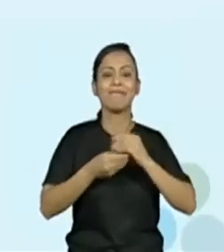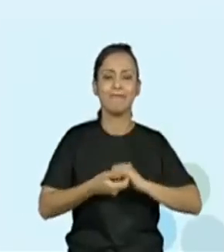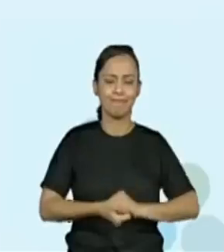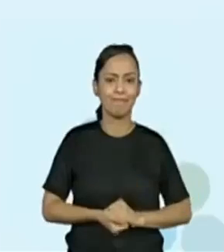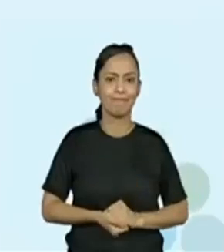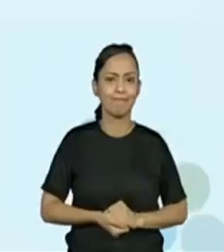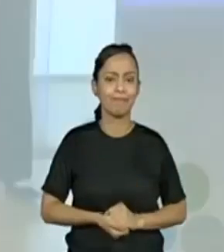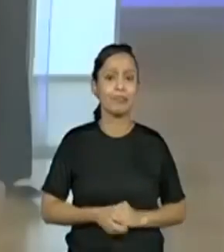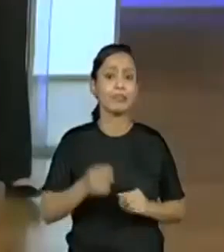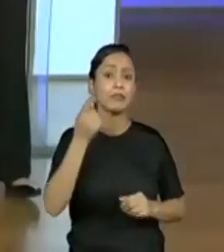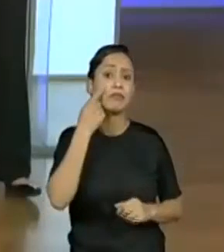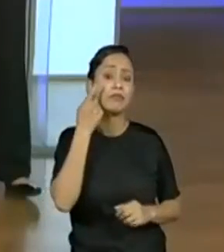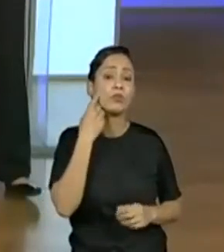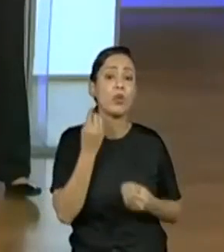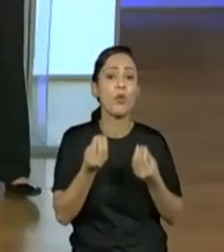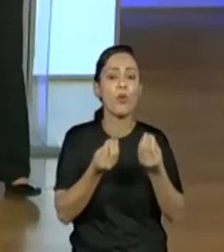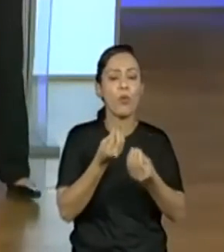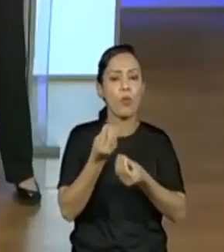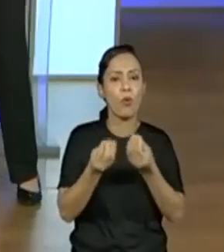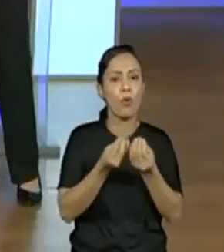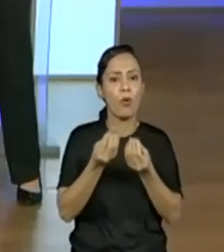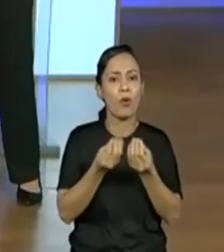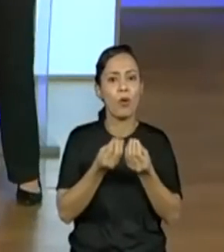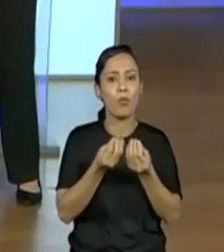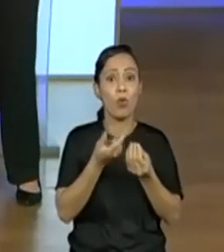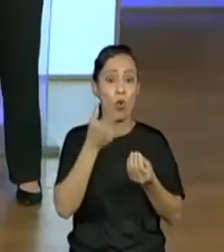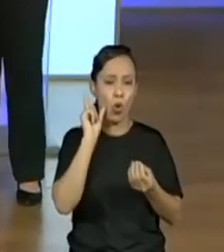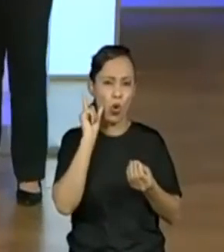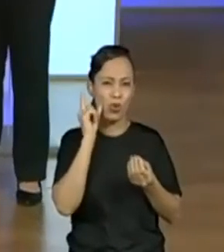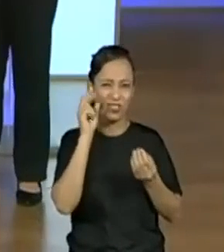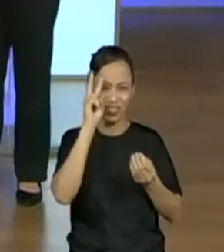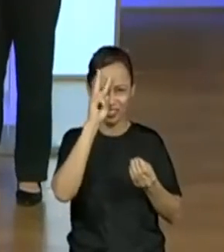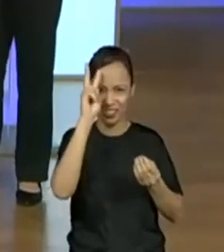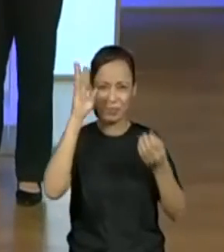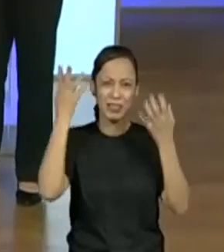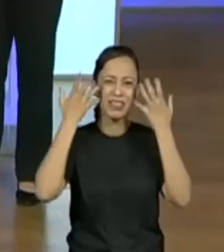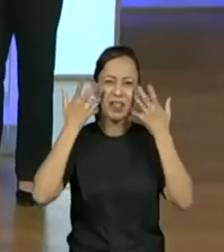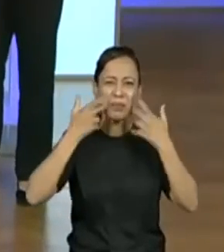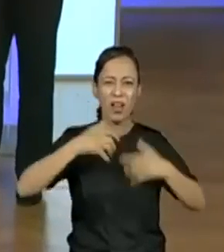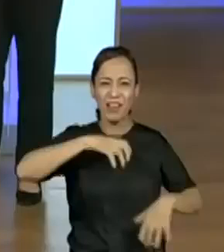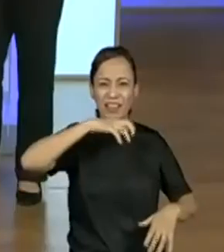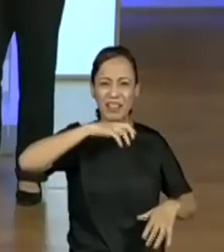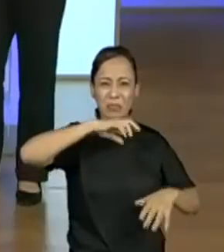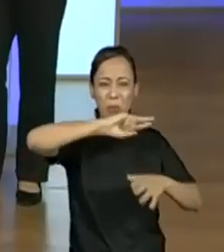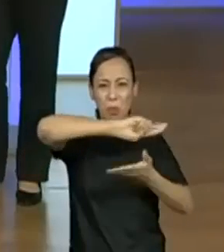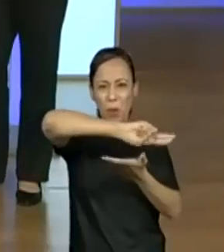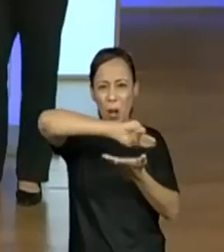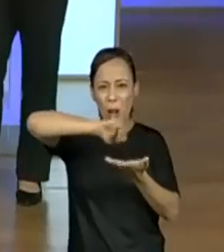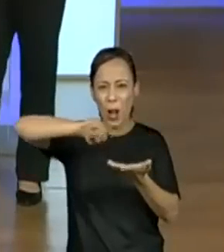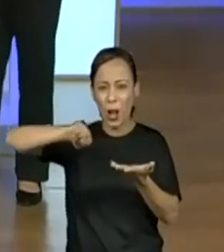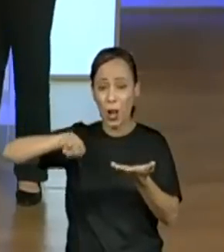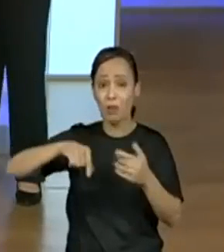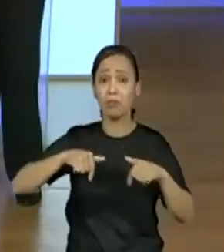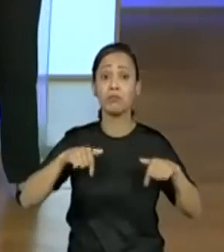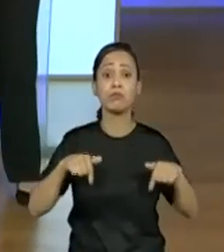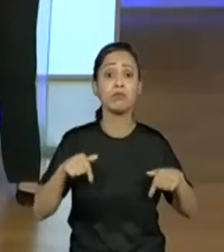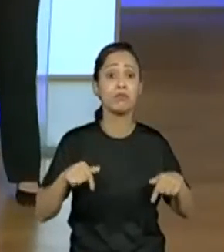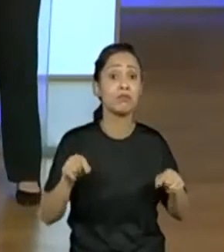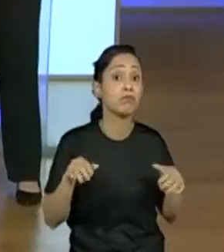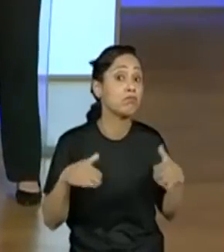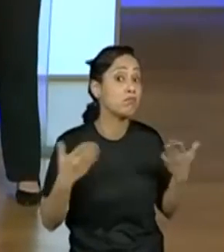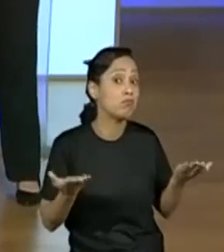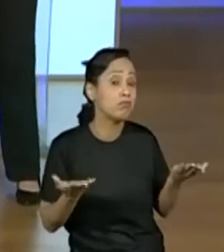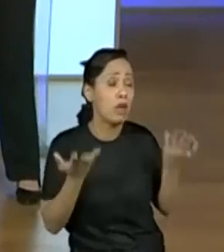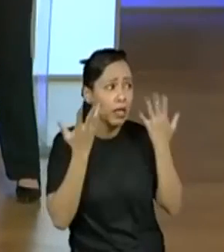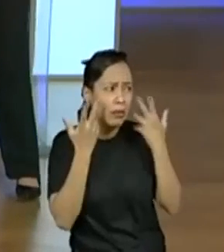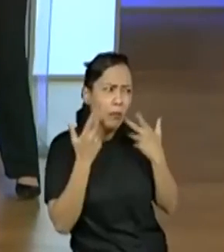sequências, não é? Ontem nós vimos aí alguns animais e hoje, professor, será que a aula também é a respeito desses animais ou